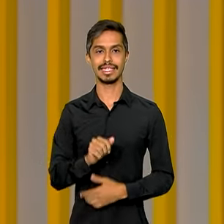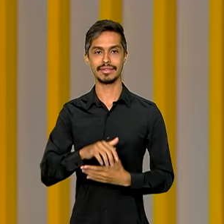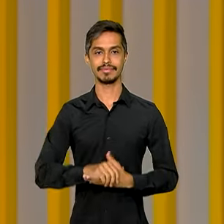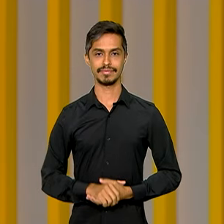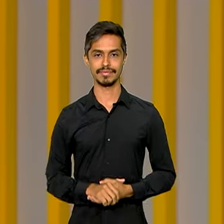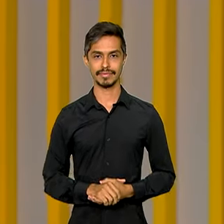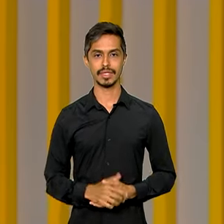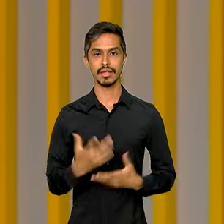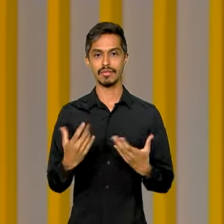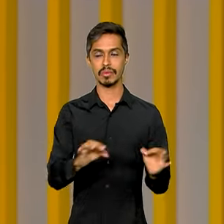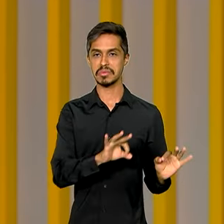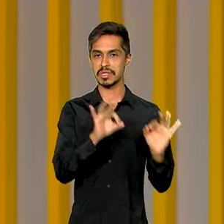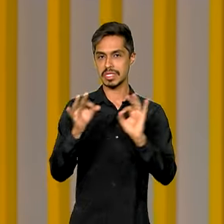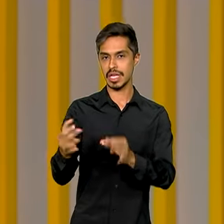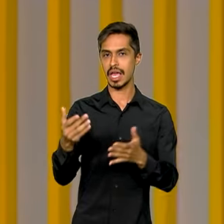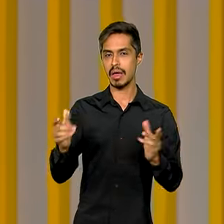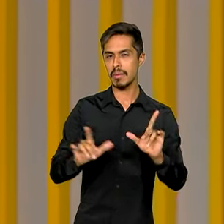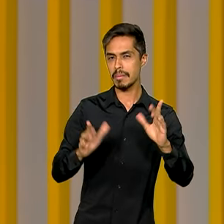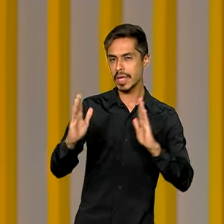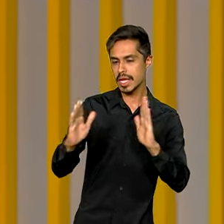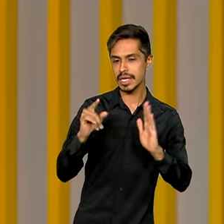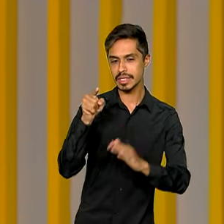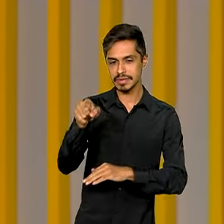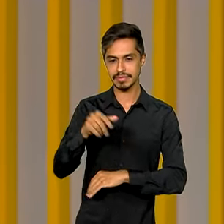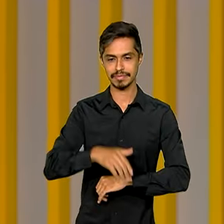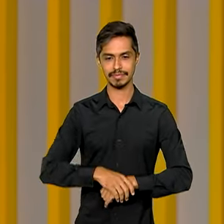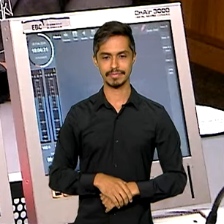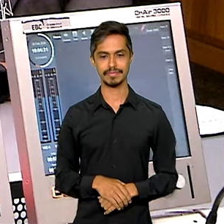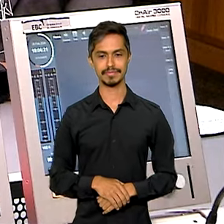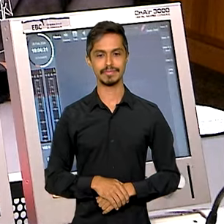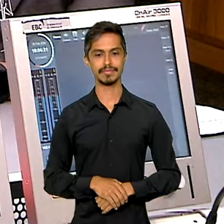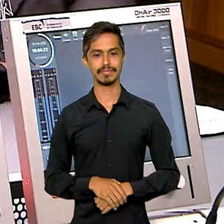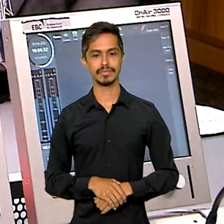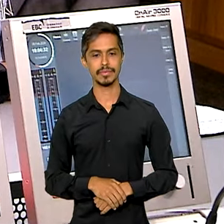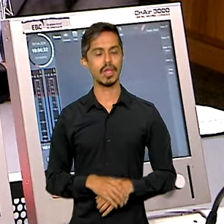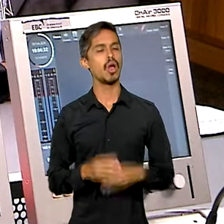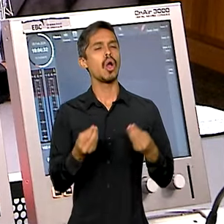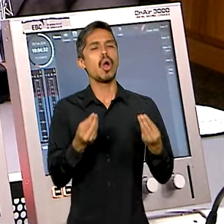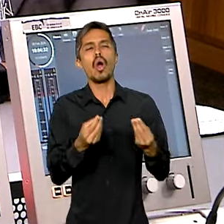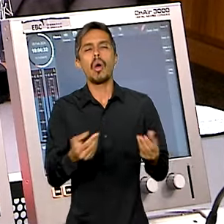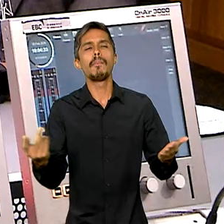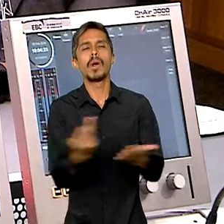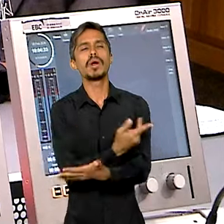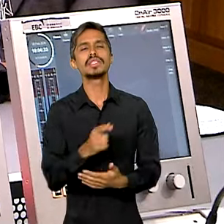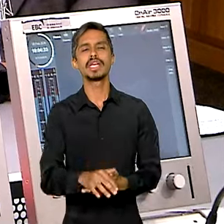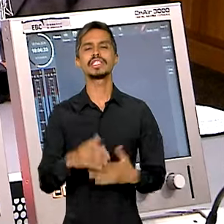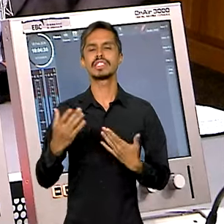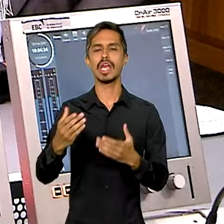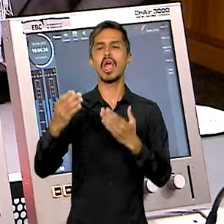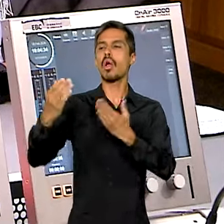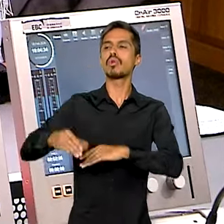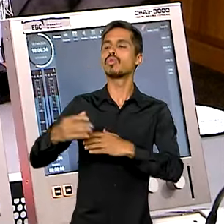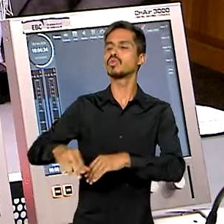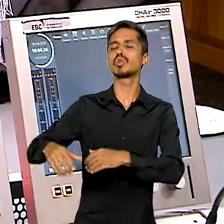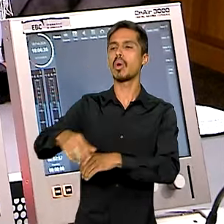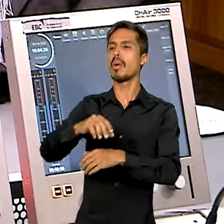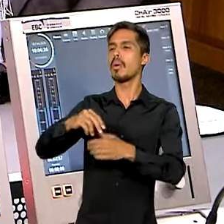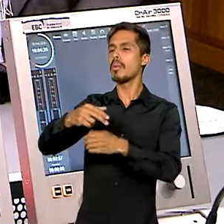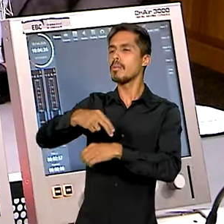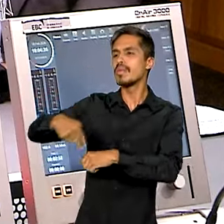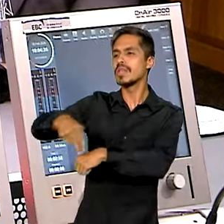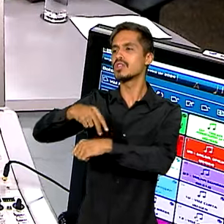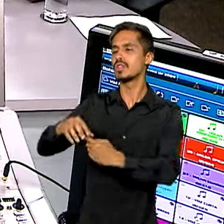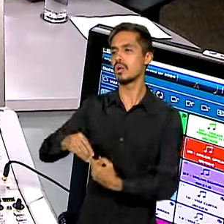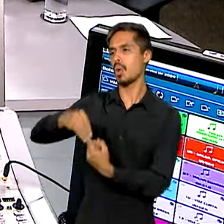Ferreira. Vamos conferir aí um trecho desta entrevista. Como é que vai funcionar esse Concurso Público Nacional Unificado?